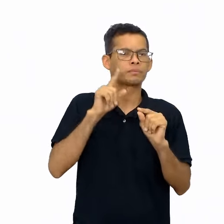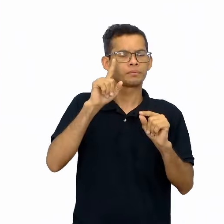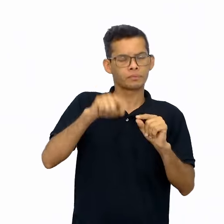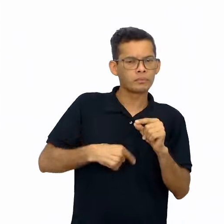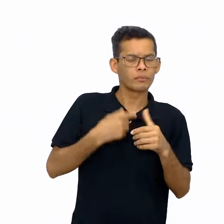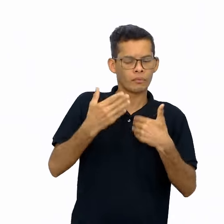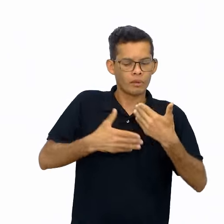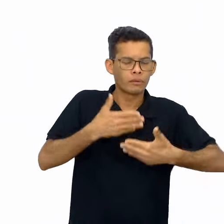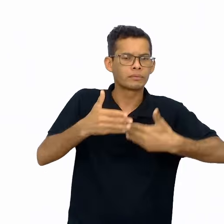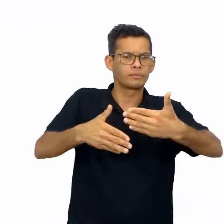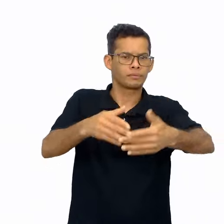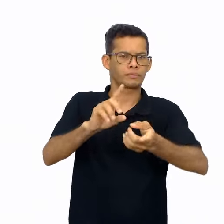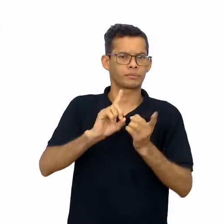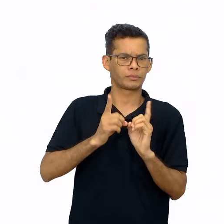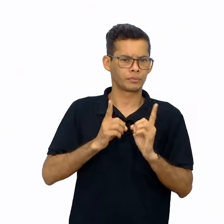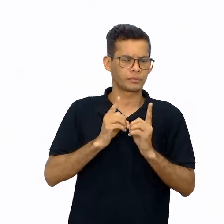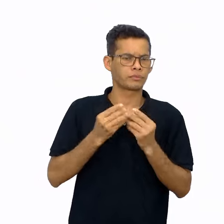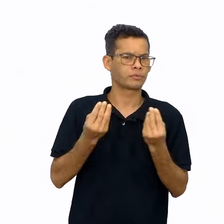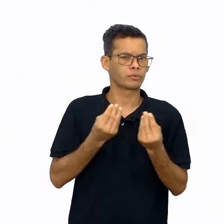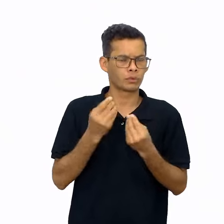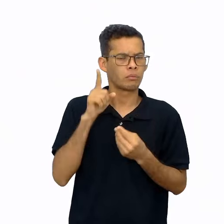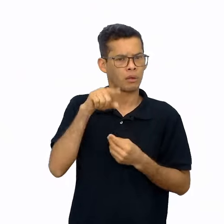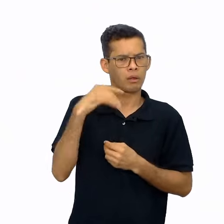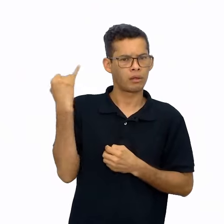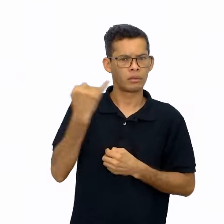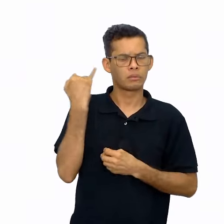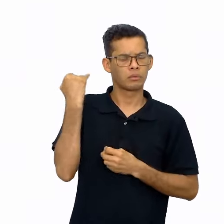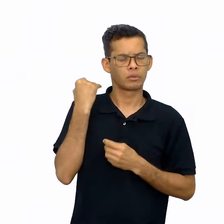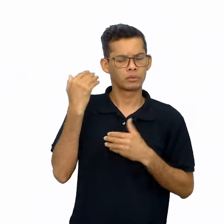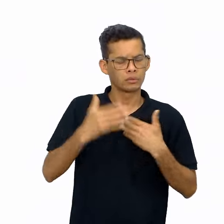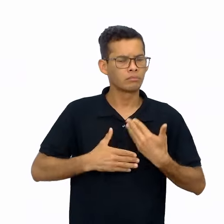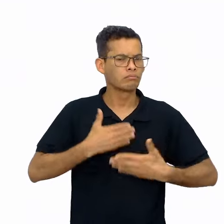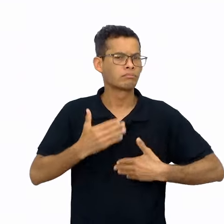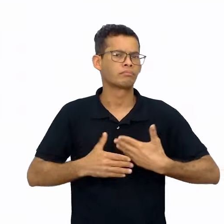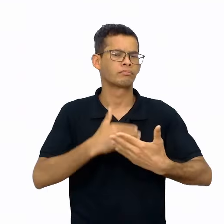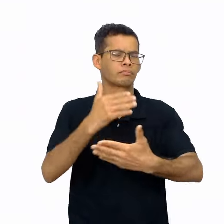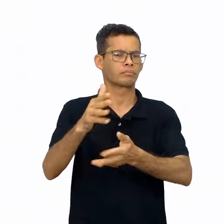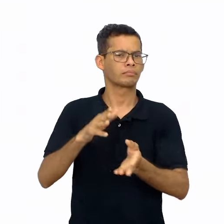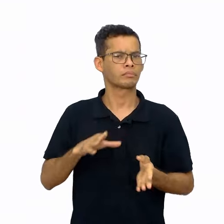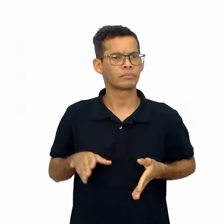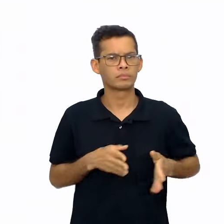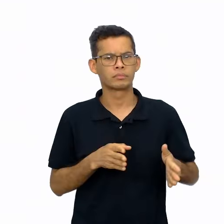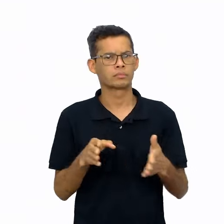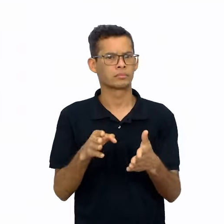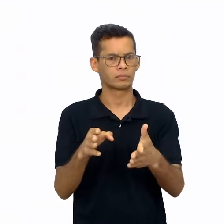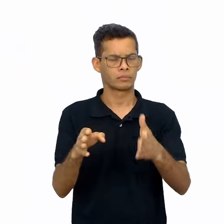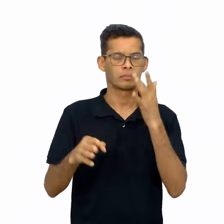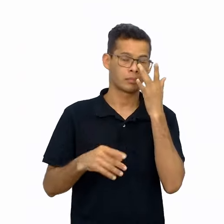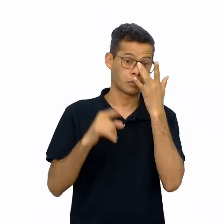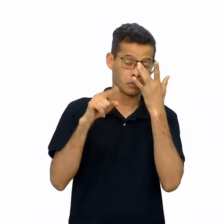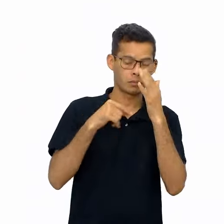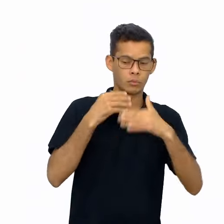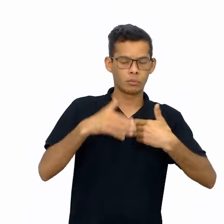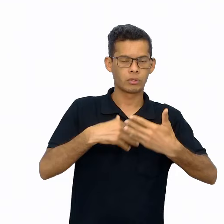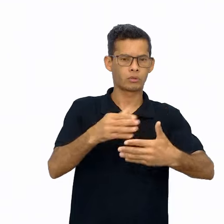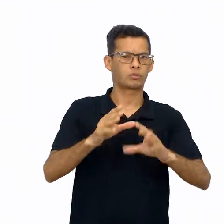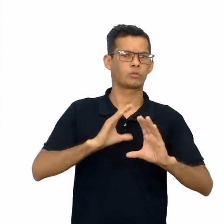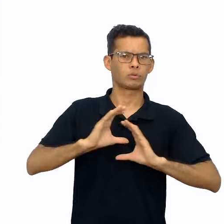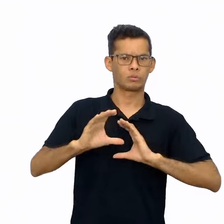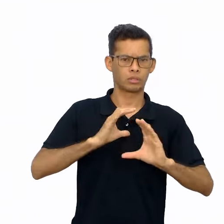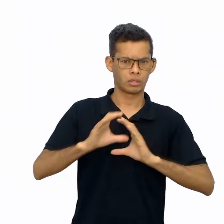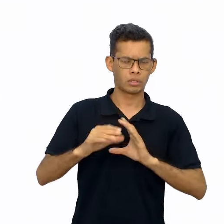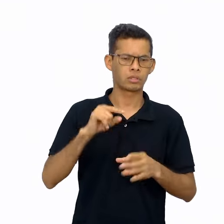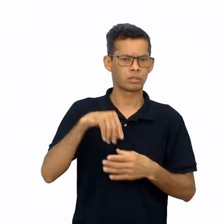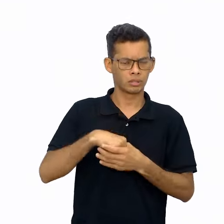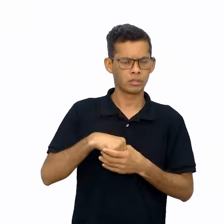didática e, portanto, é importante que o percurso que será trilhado e o propósito comunicativo elaborar um